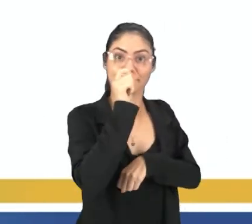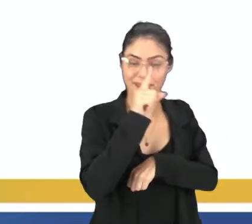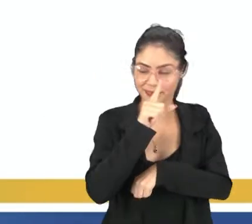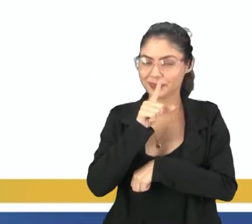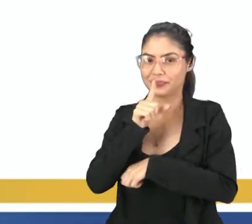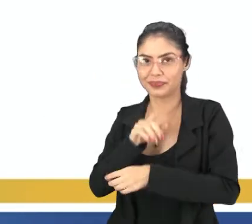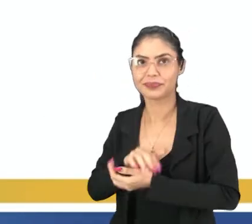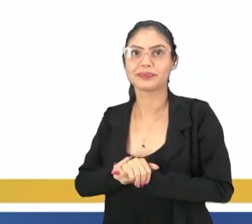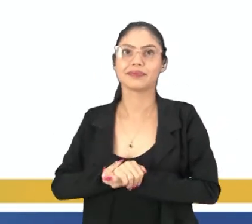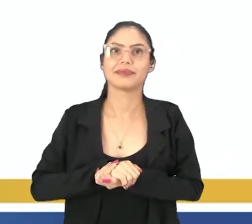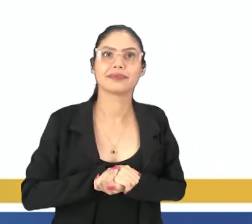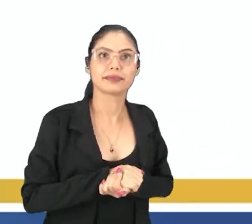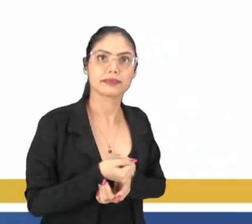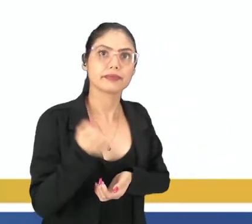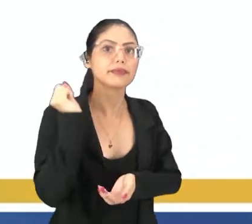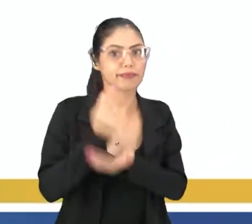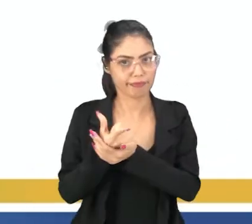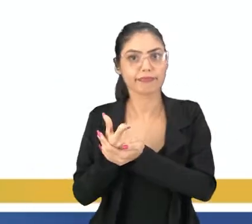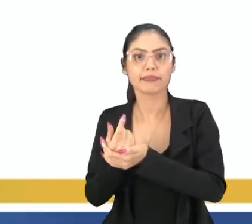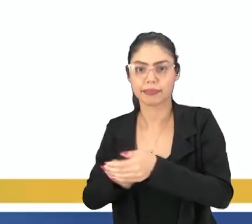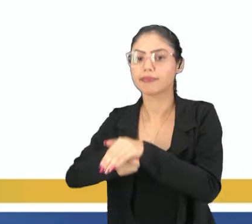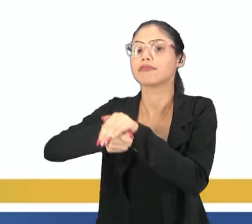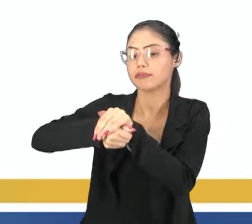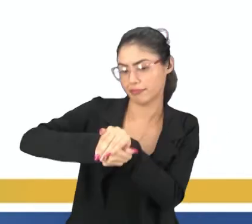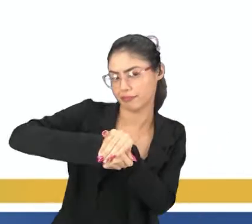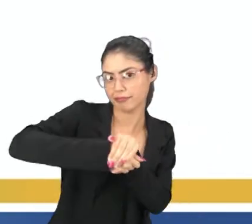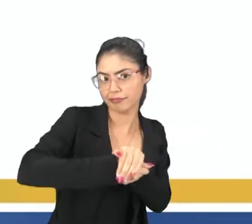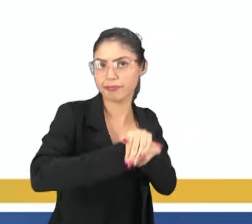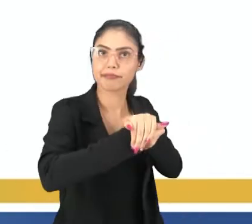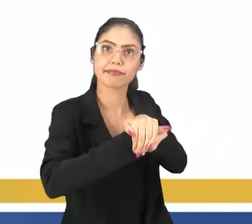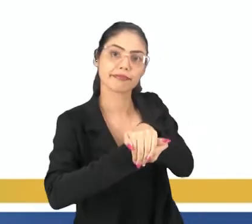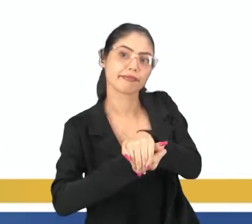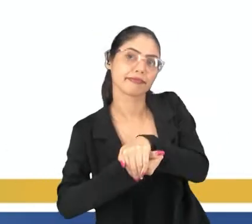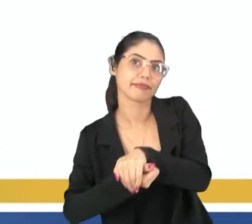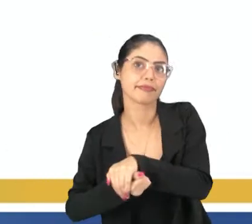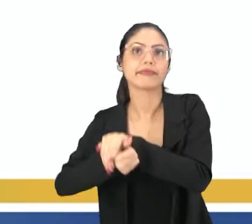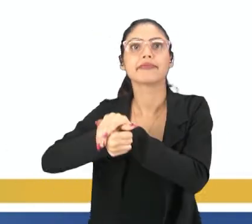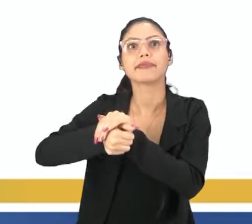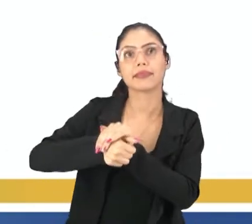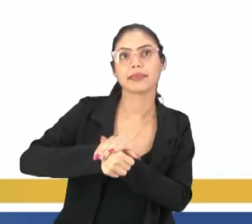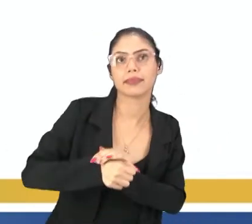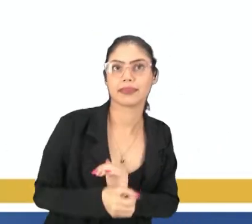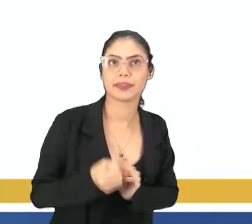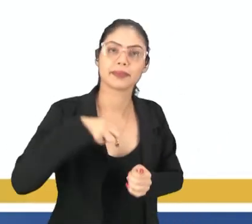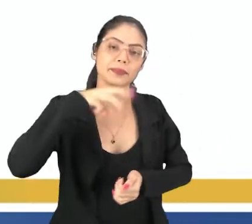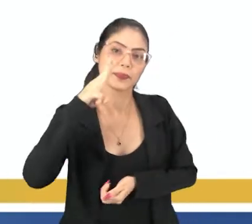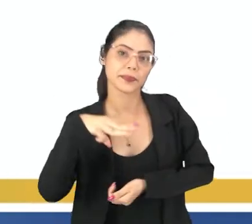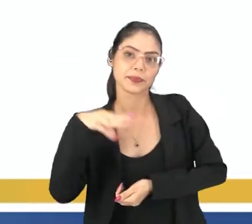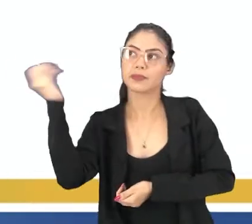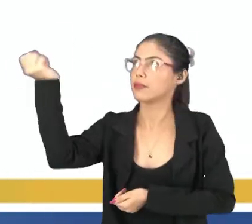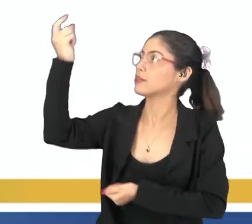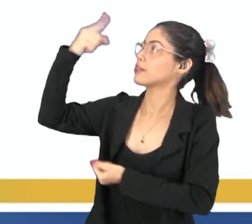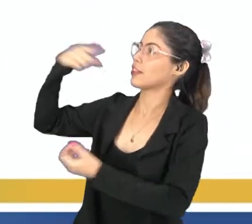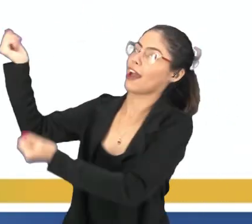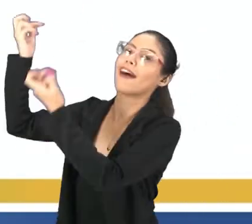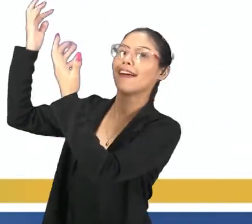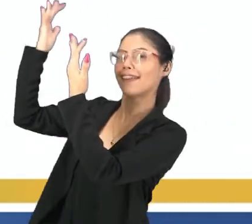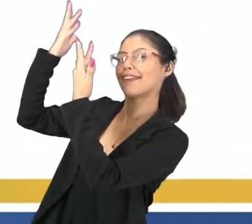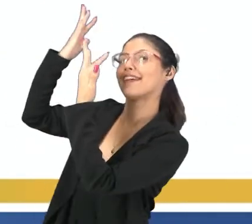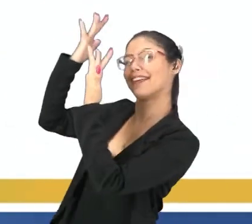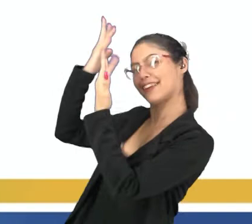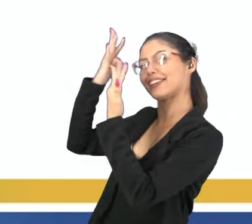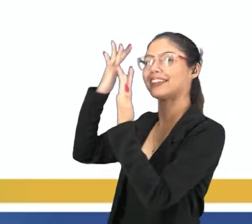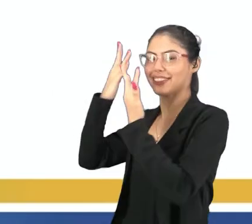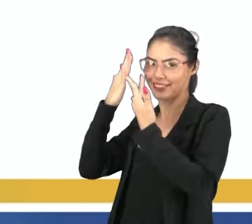nos ninhos? Quem me compra este caracol? Quem me compra um